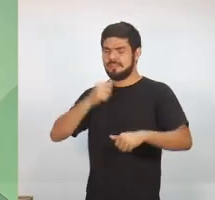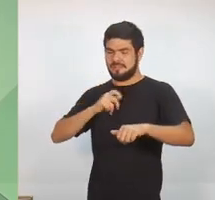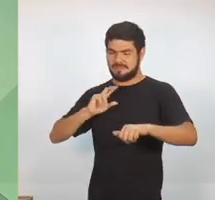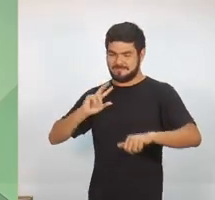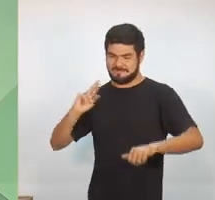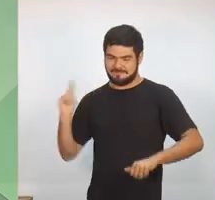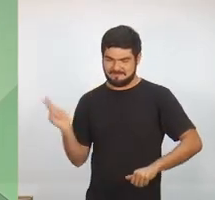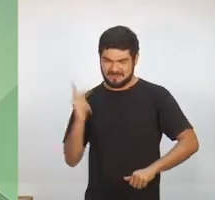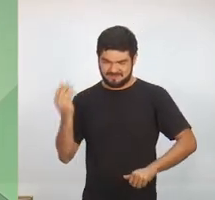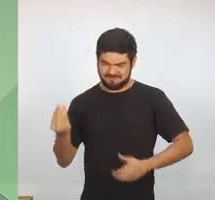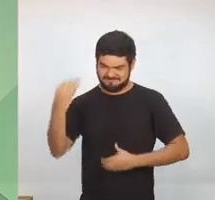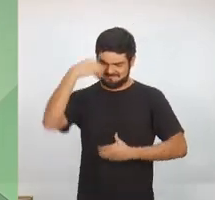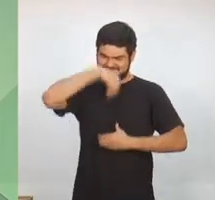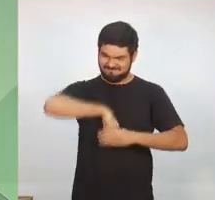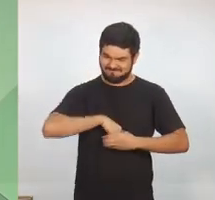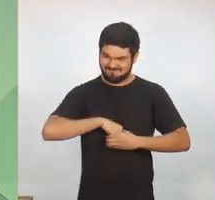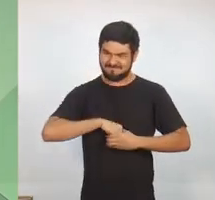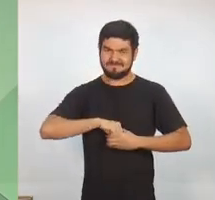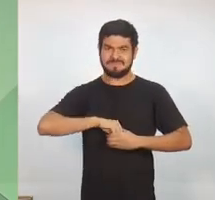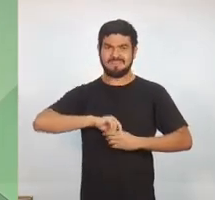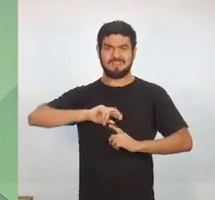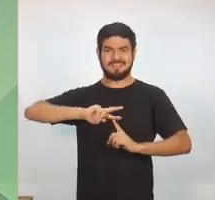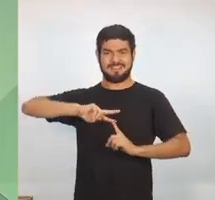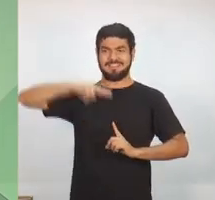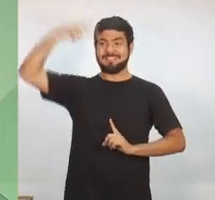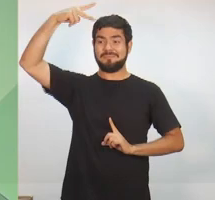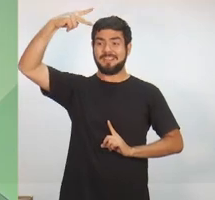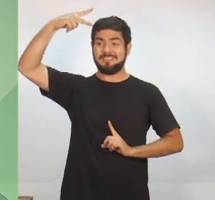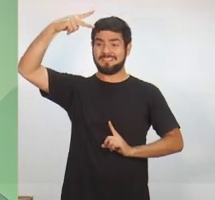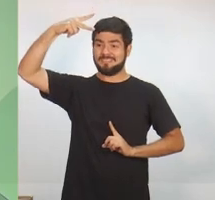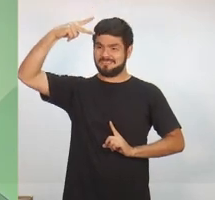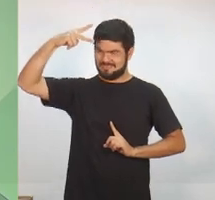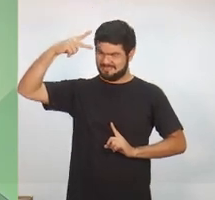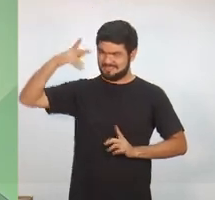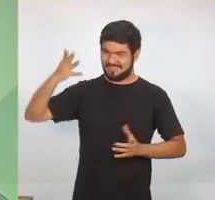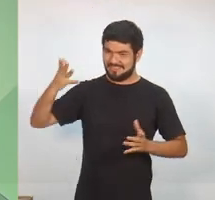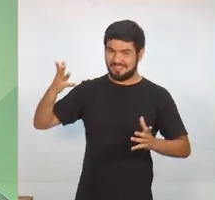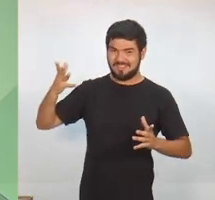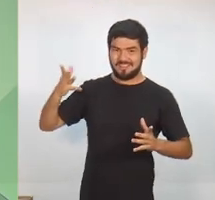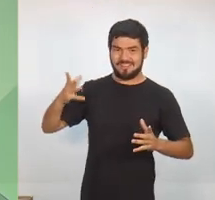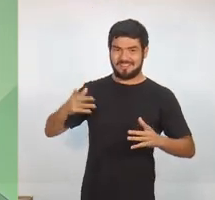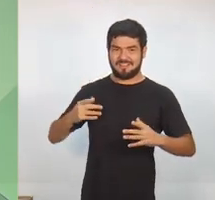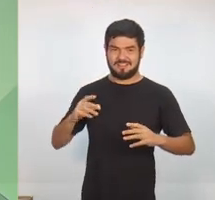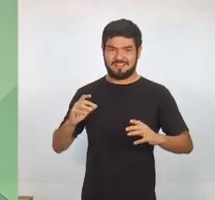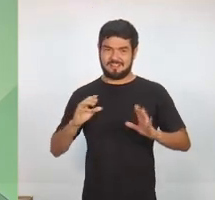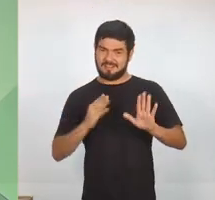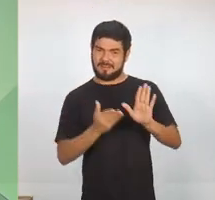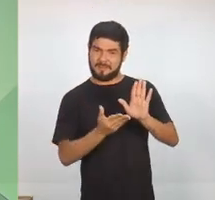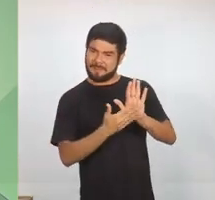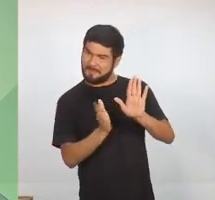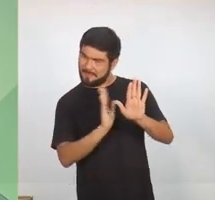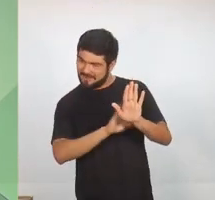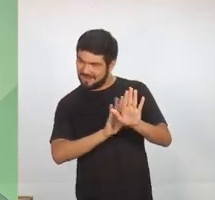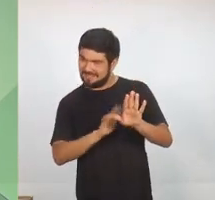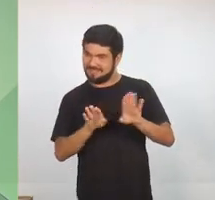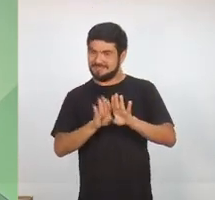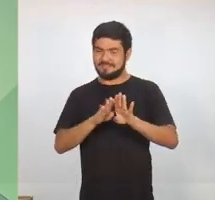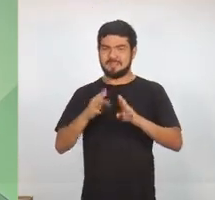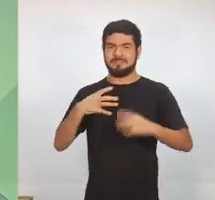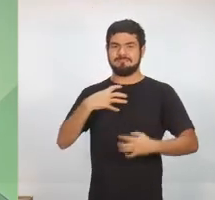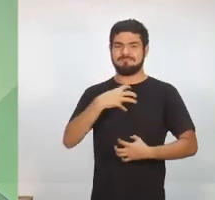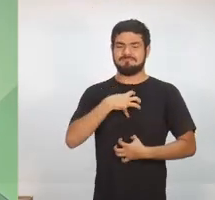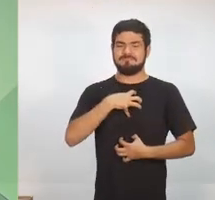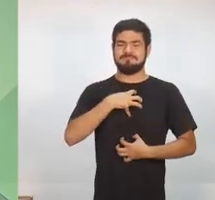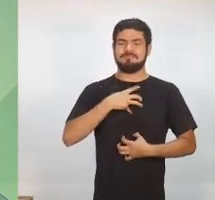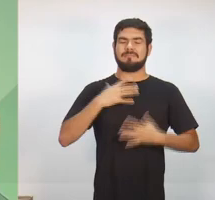crescimento, não só material, mas moral e espiritual. Então eu penso que nós precisamos pensar num novo presídio, numa